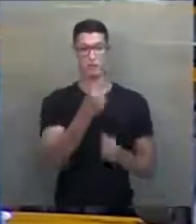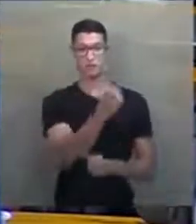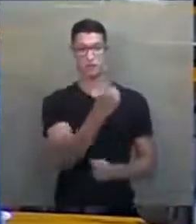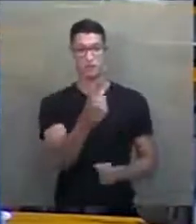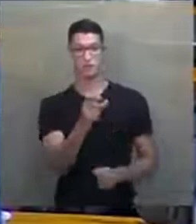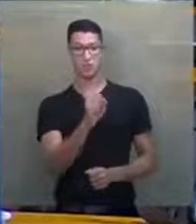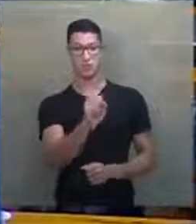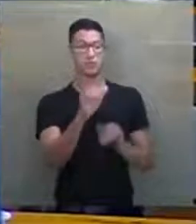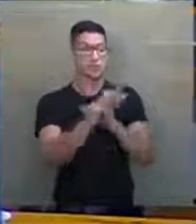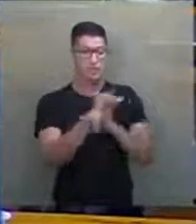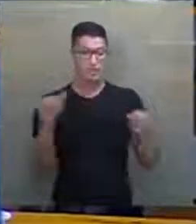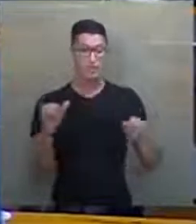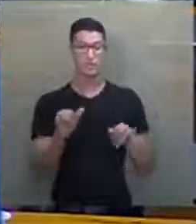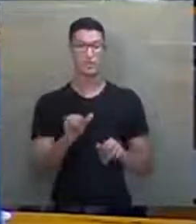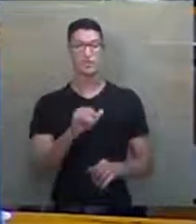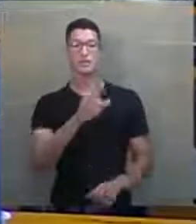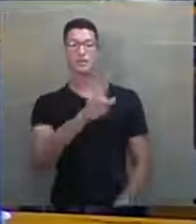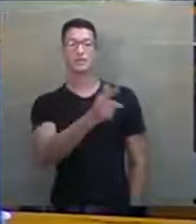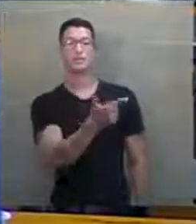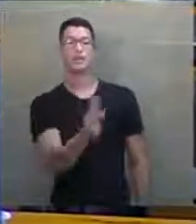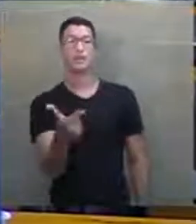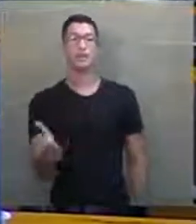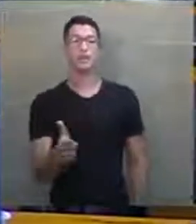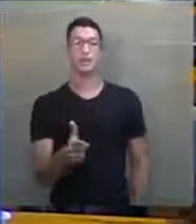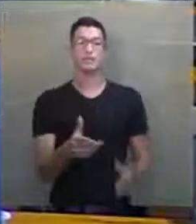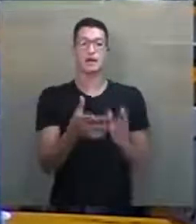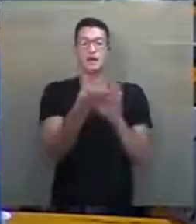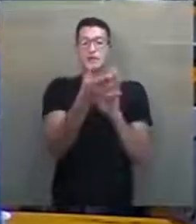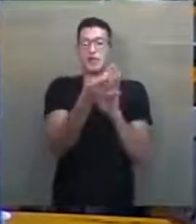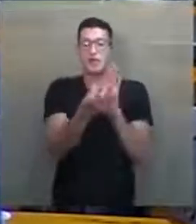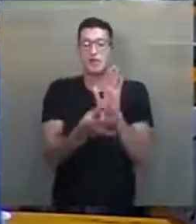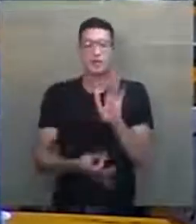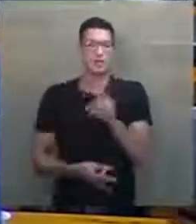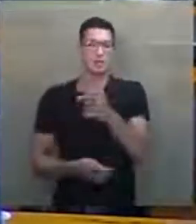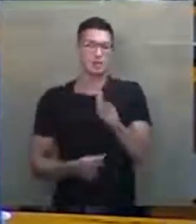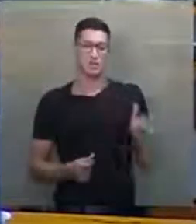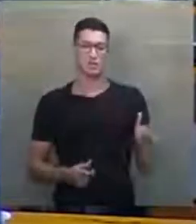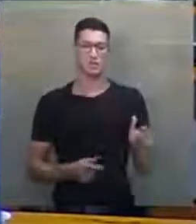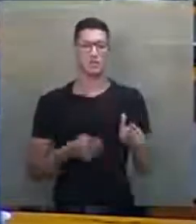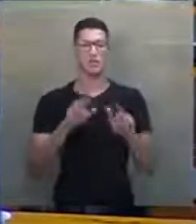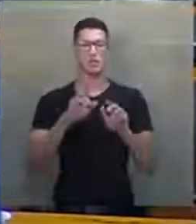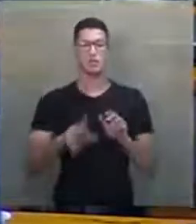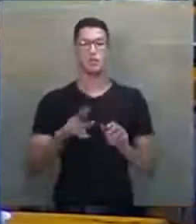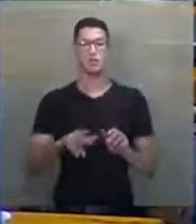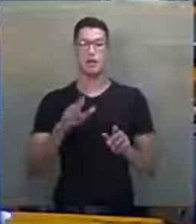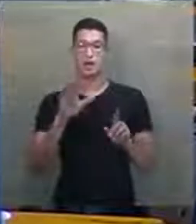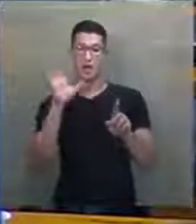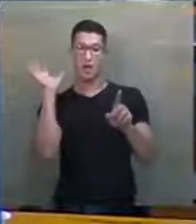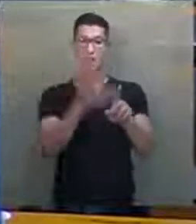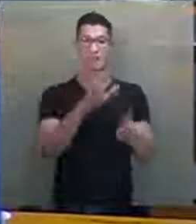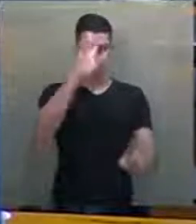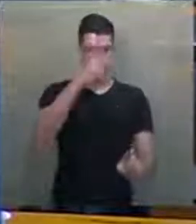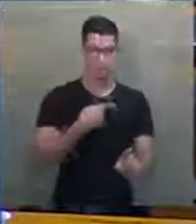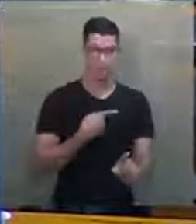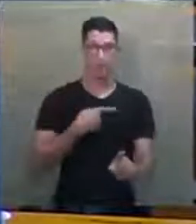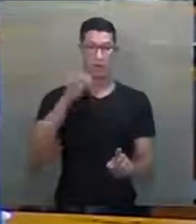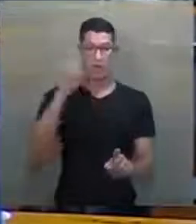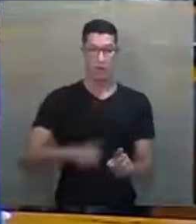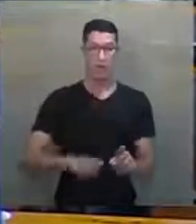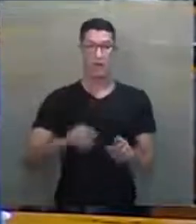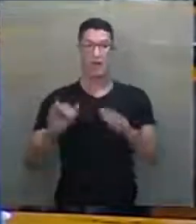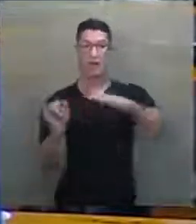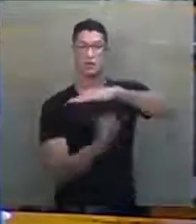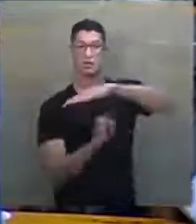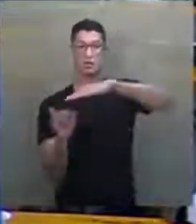118 não existe essa discricionariedade. Isso não é nenhuma ofensa pessoal, isso é